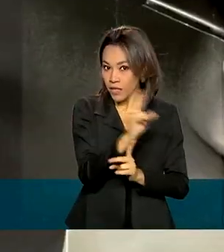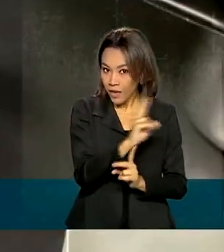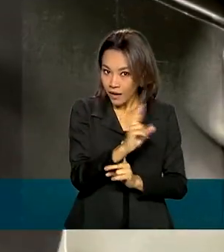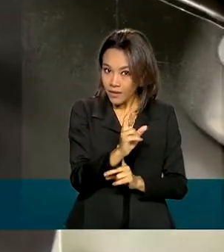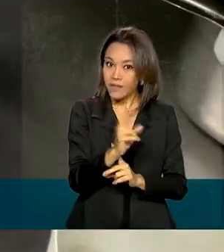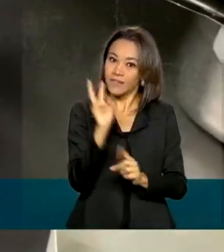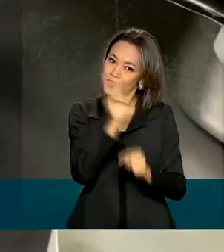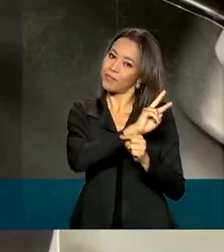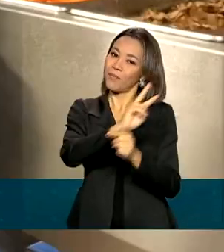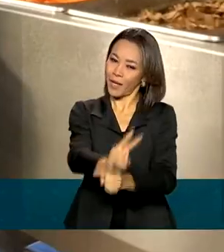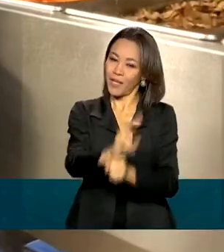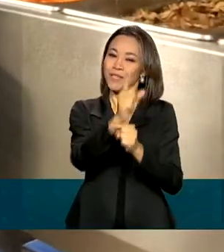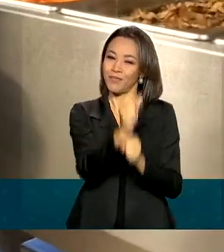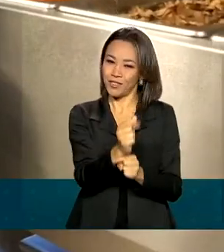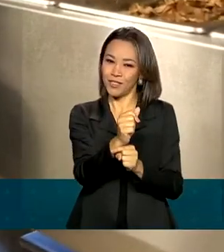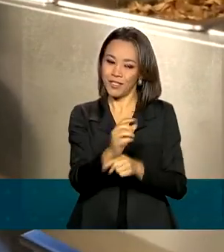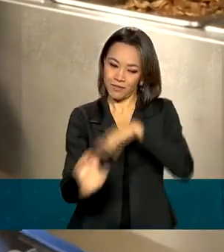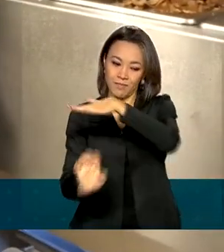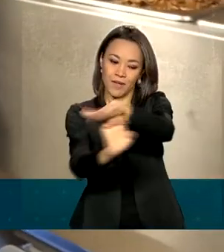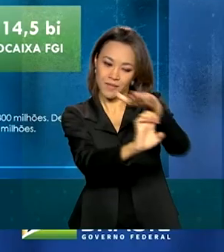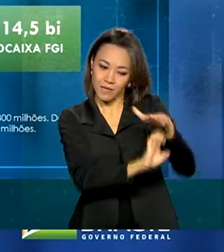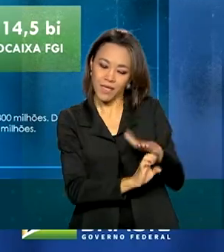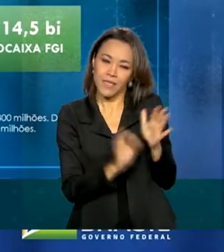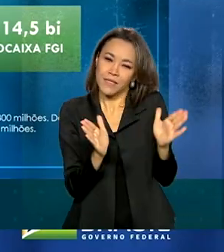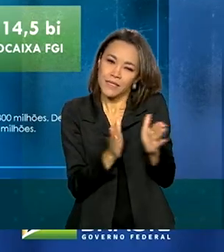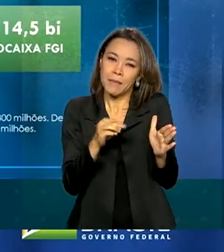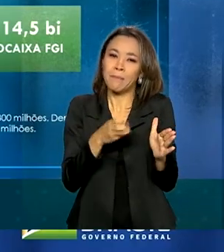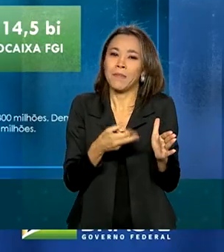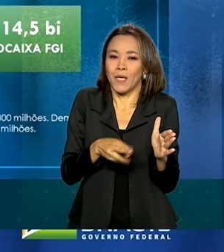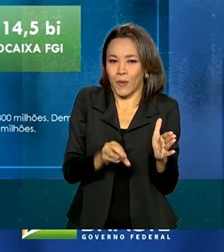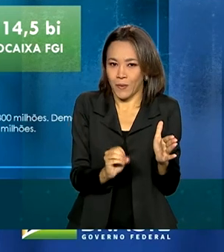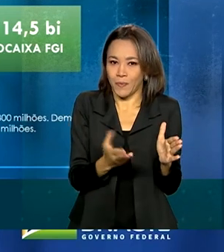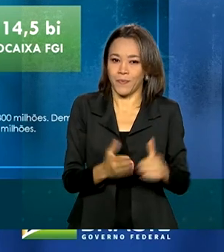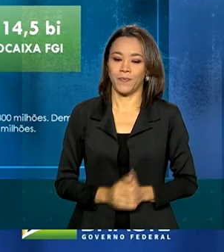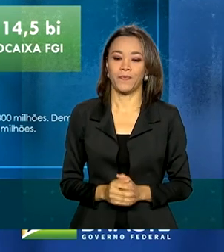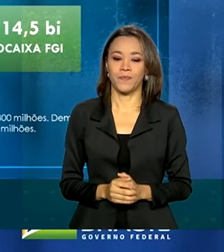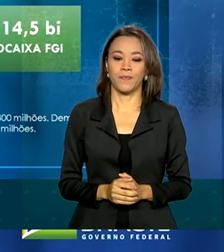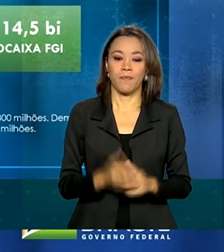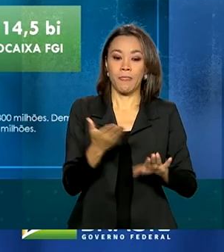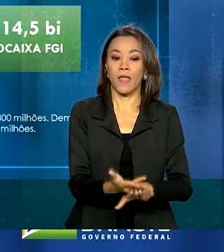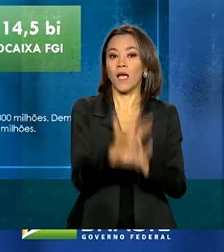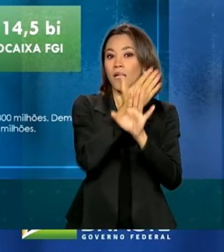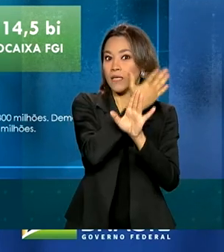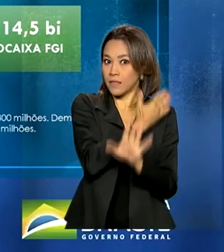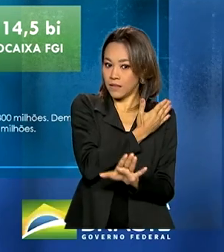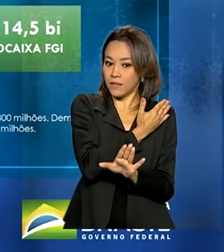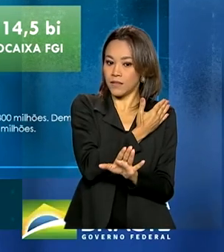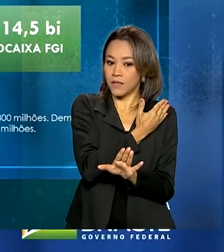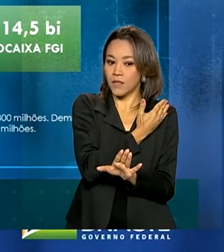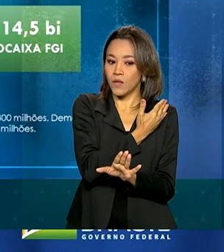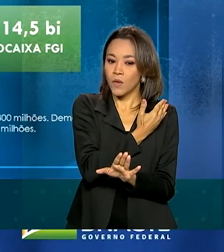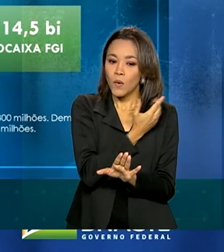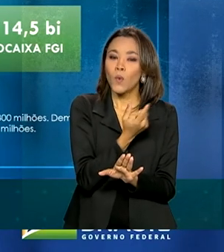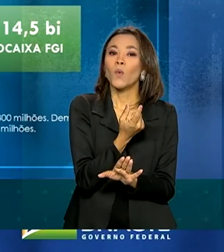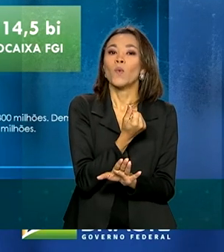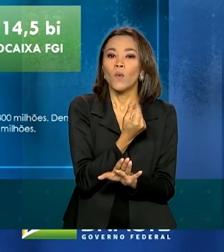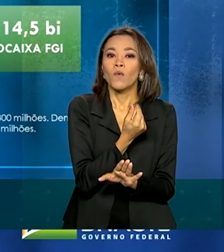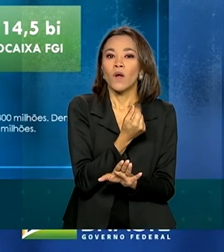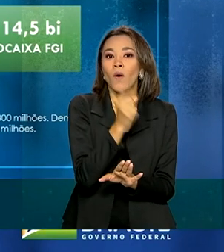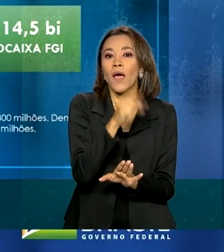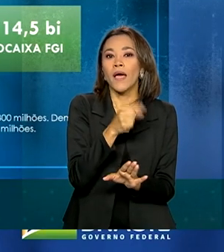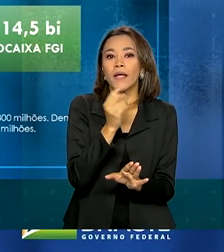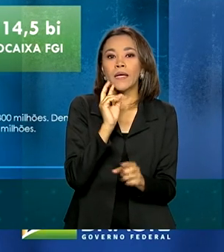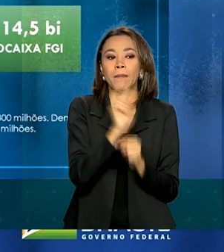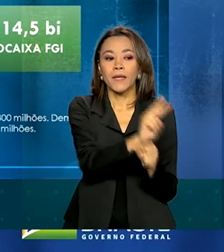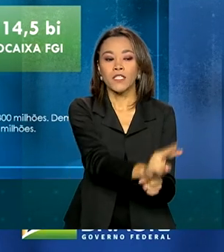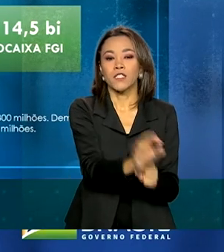em créditos para micro e pequenas empresas. Antes, um valor parecido era emprestado para apenas